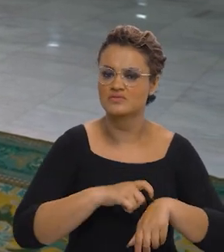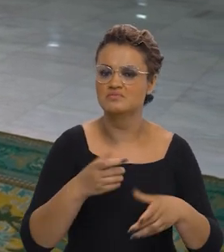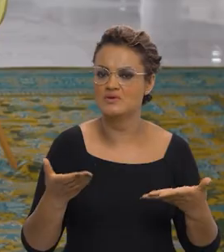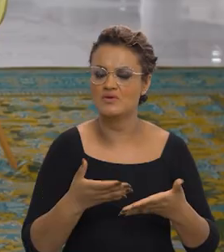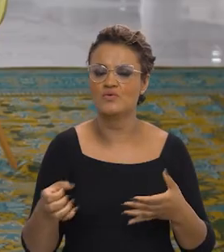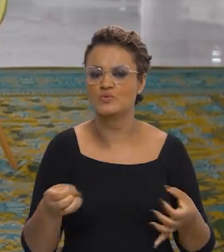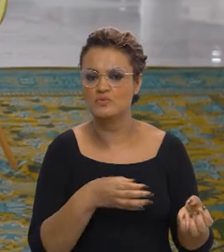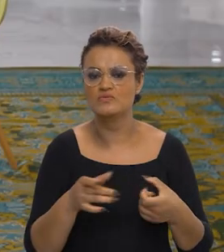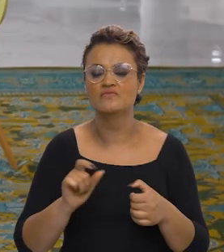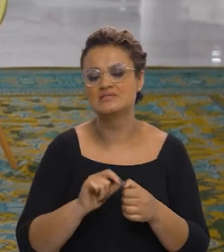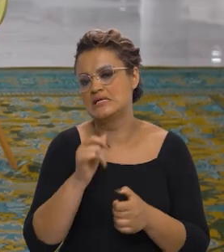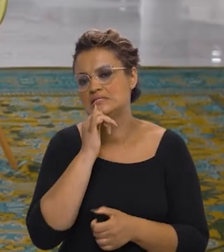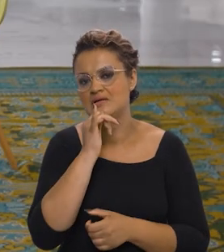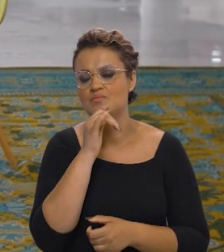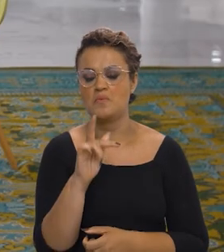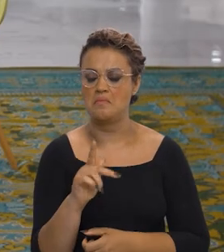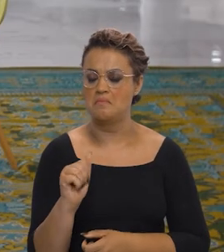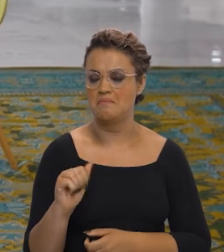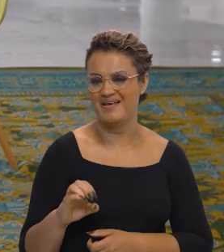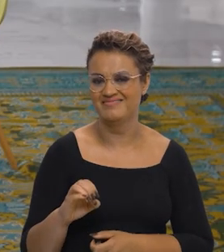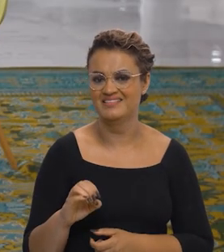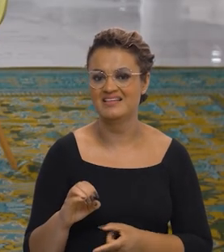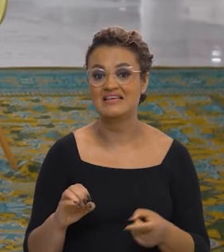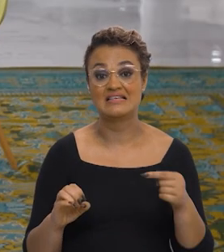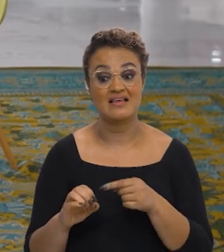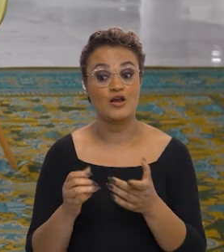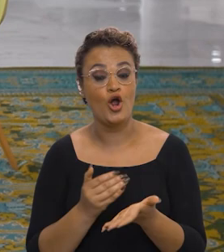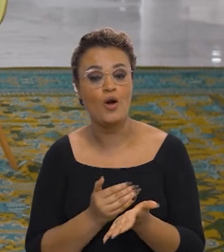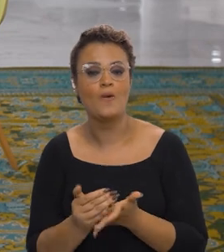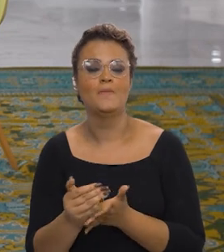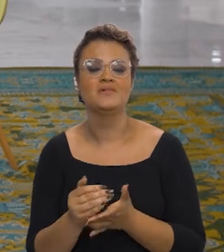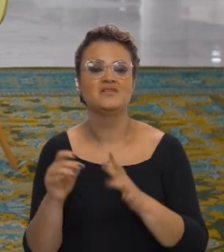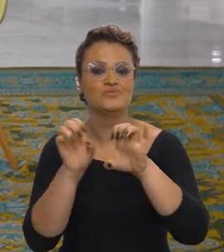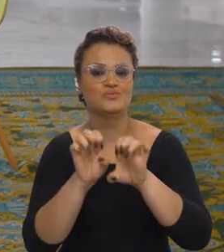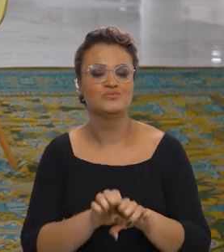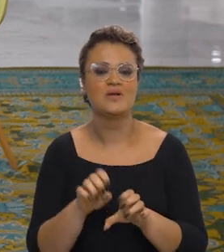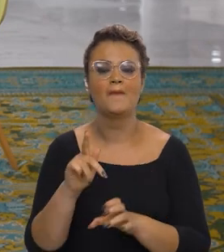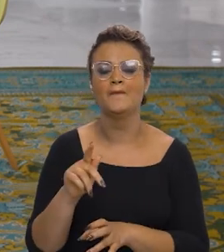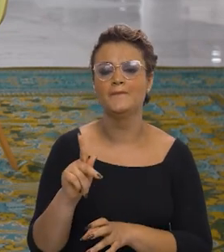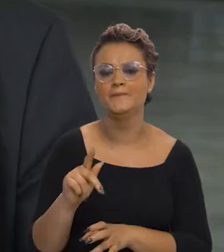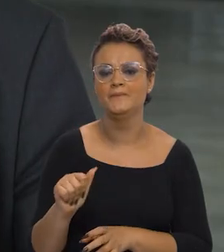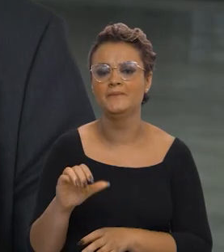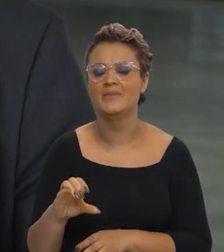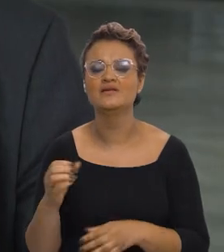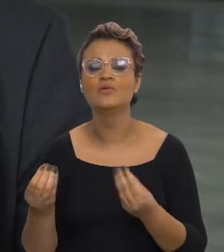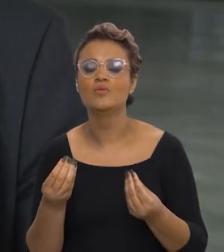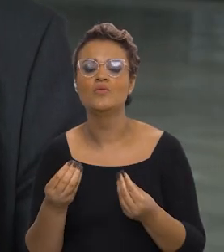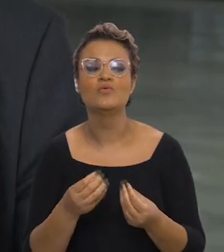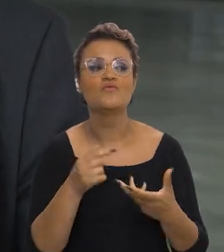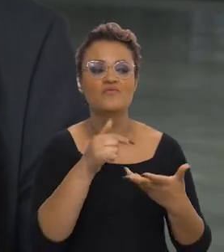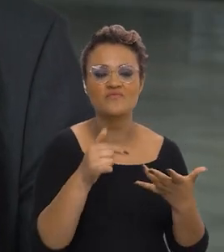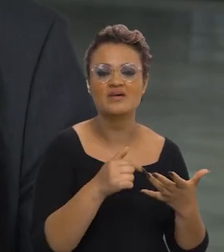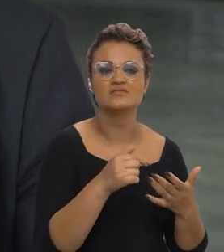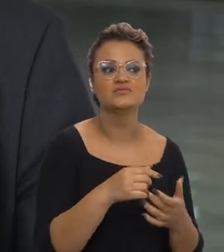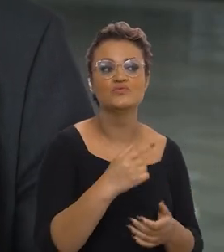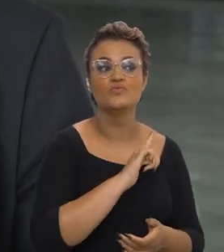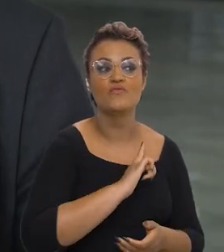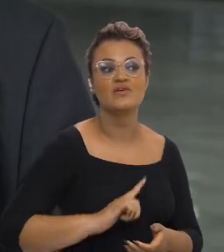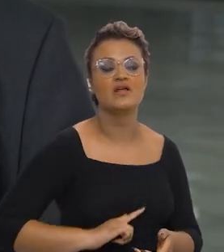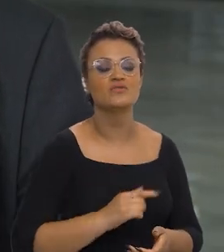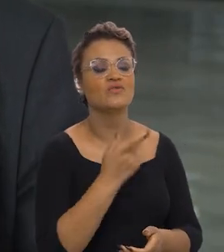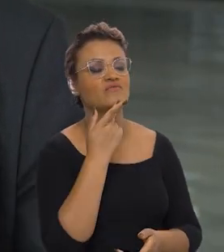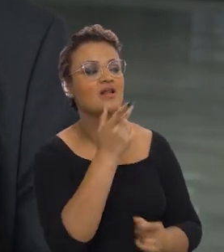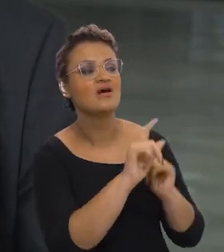gestão. E uma delas seria no PAC, onde ele começaria a estruturar o PAC a partir de demanda dos